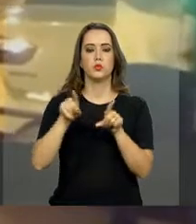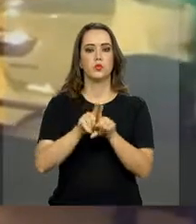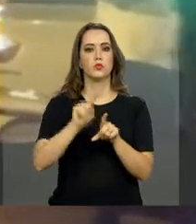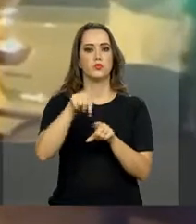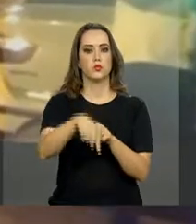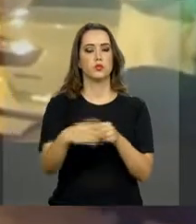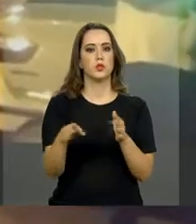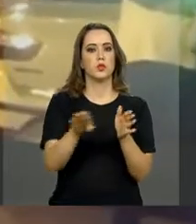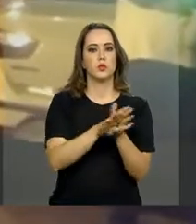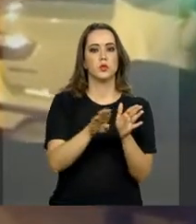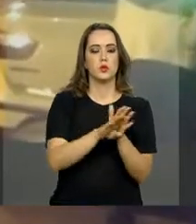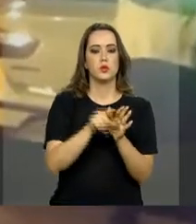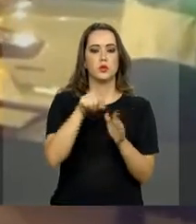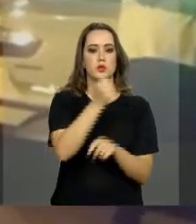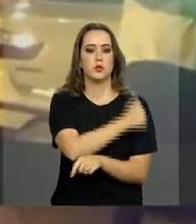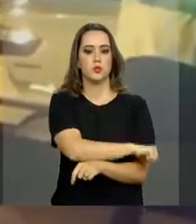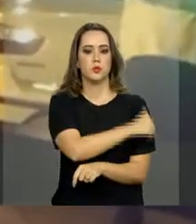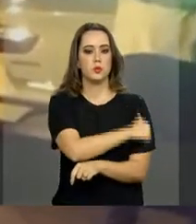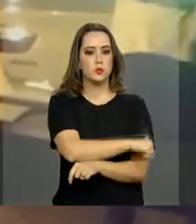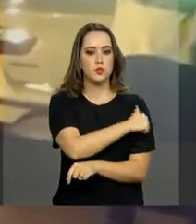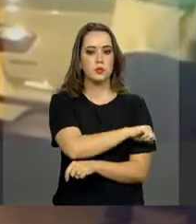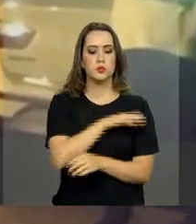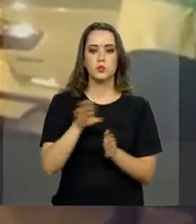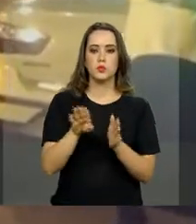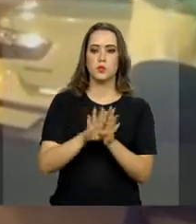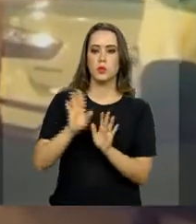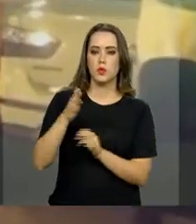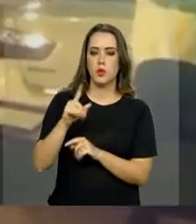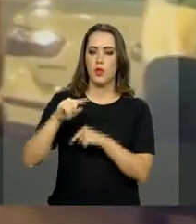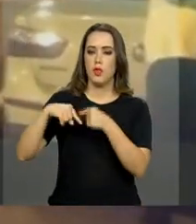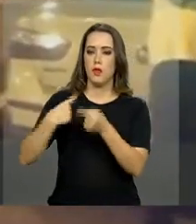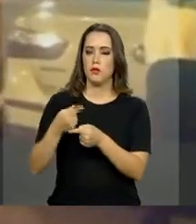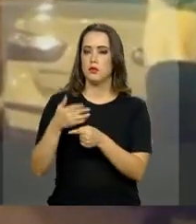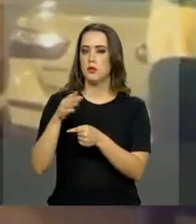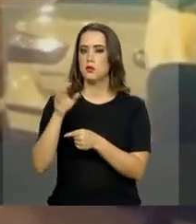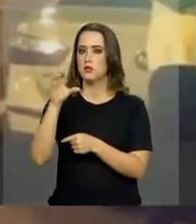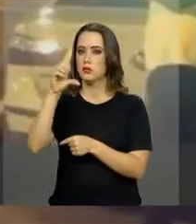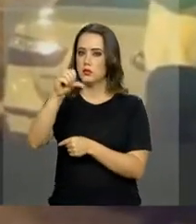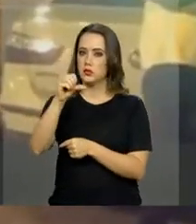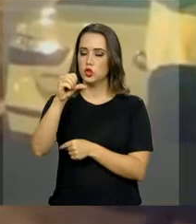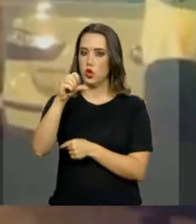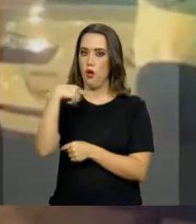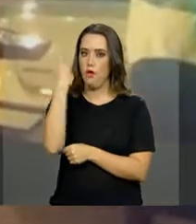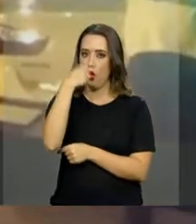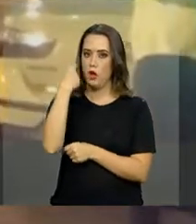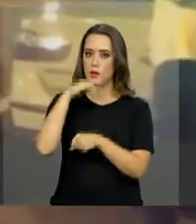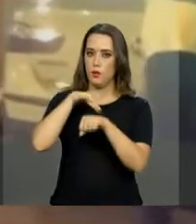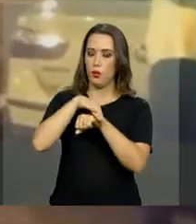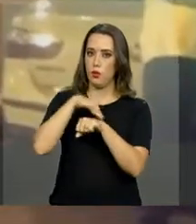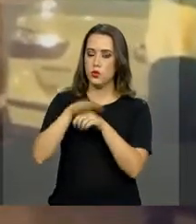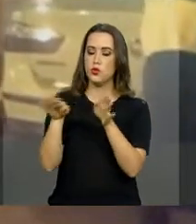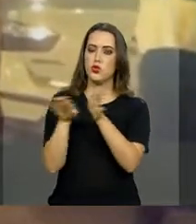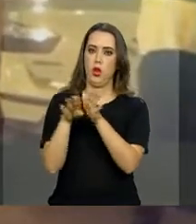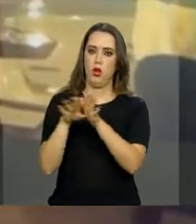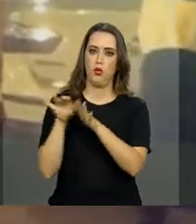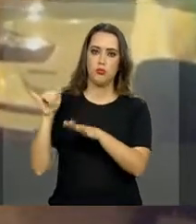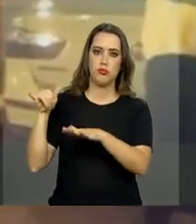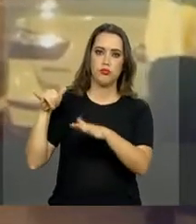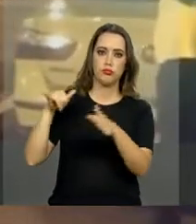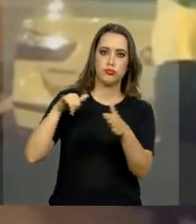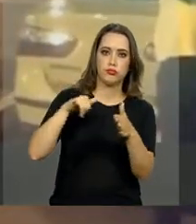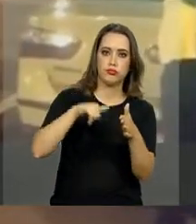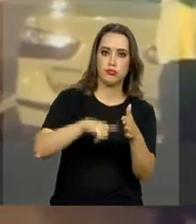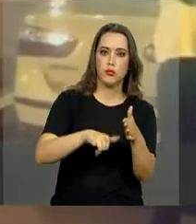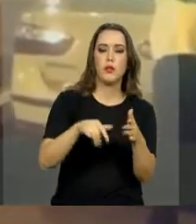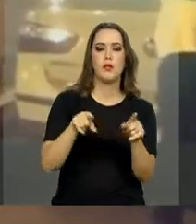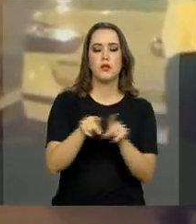FAB vem aqui para o Rio de Janeiro, aonde deve chegar logo mais às nove horas da noite. Este é o sexto